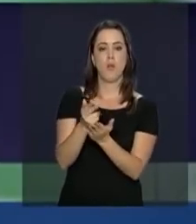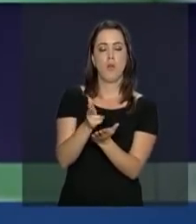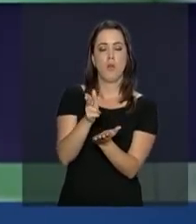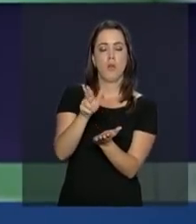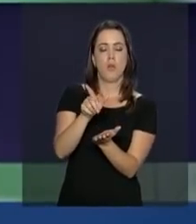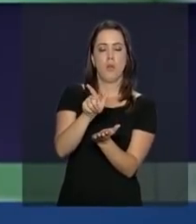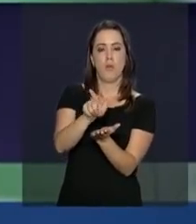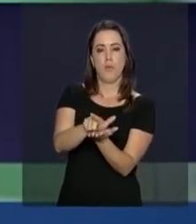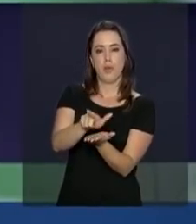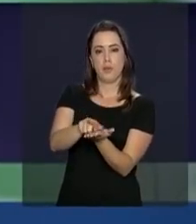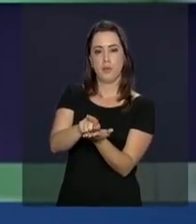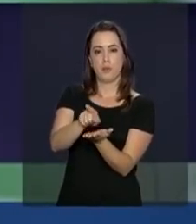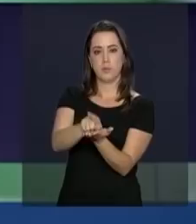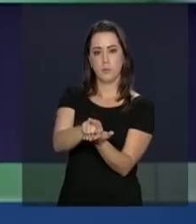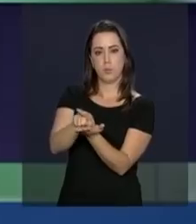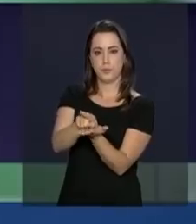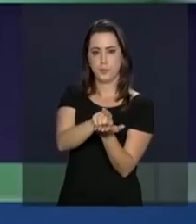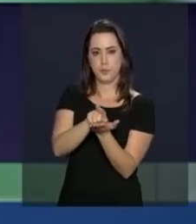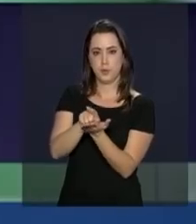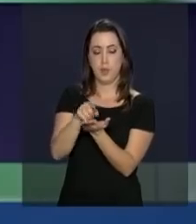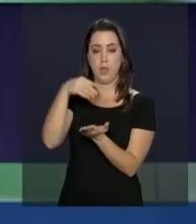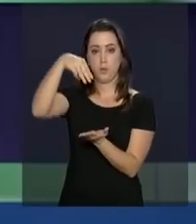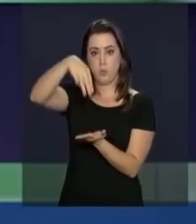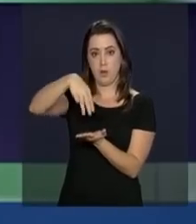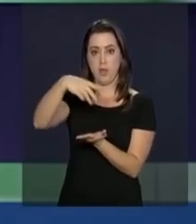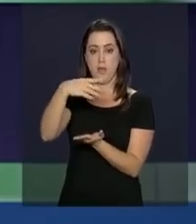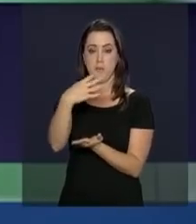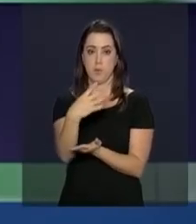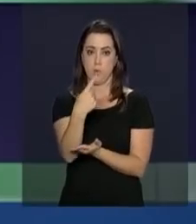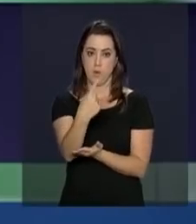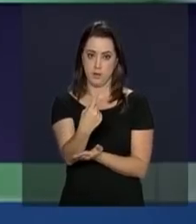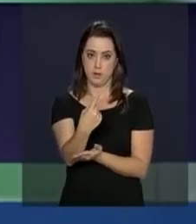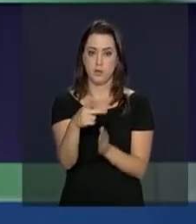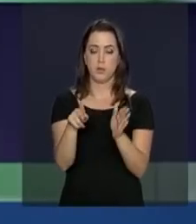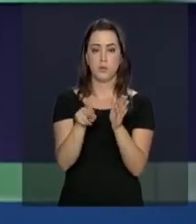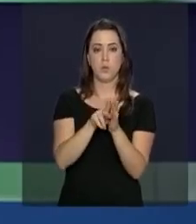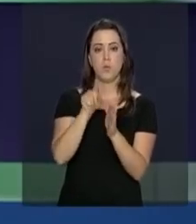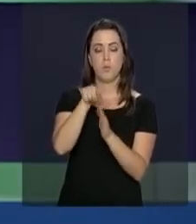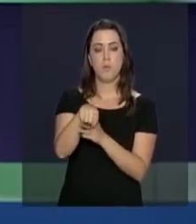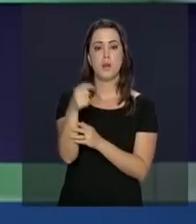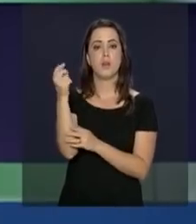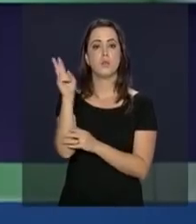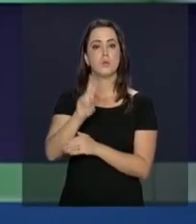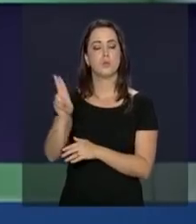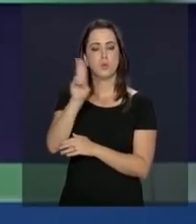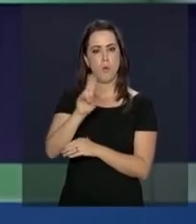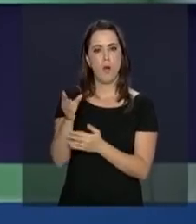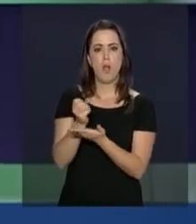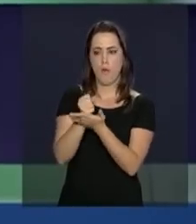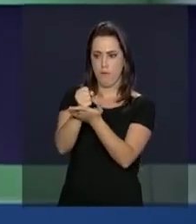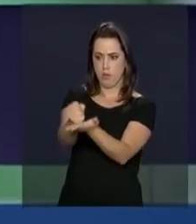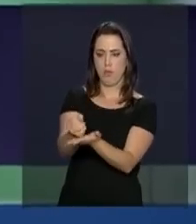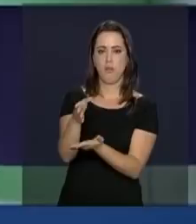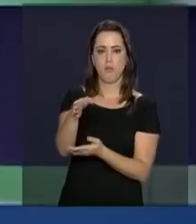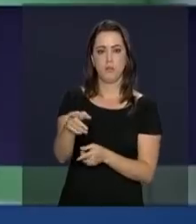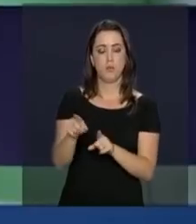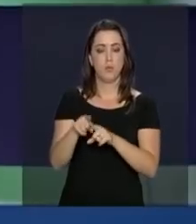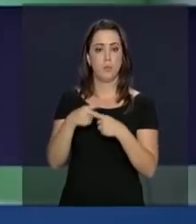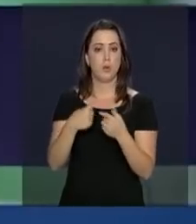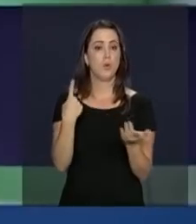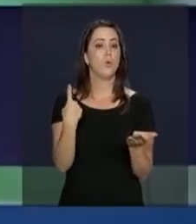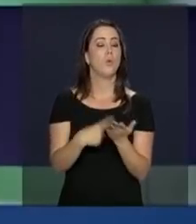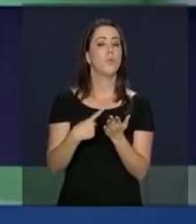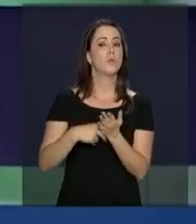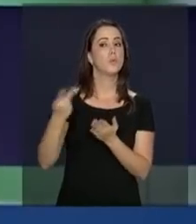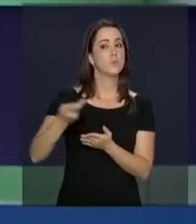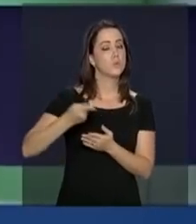M41 para o Uruguai. As viaturas são de fabricação americana e a doação foi aprovada pelo Poder Executivo em razão de um acordo